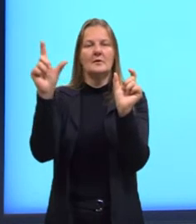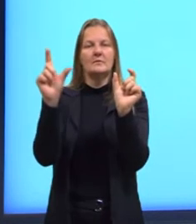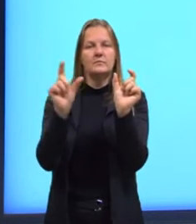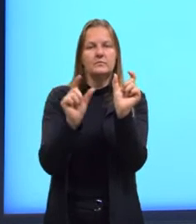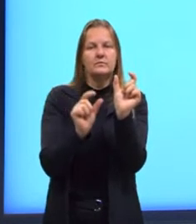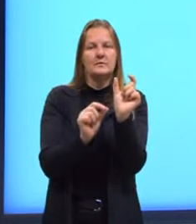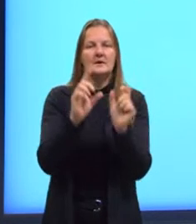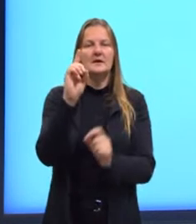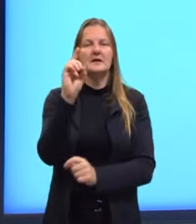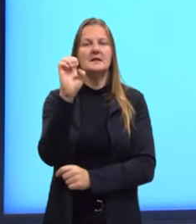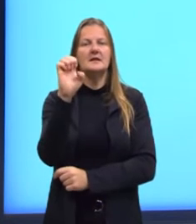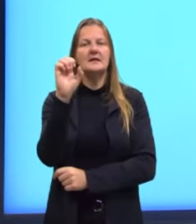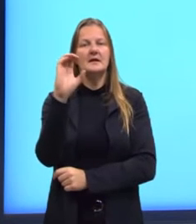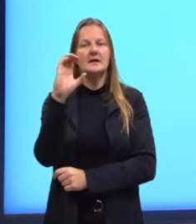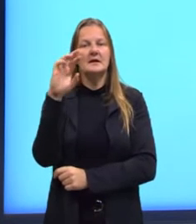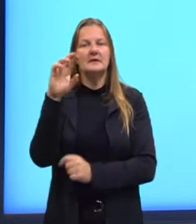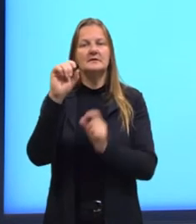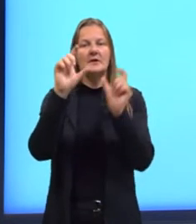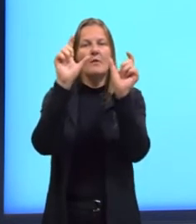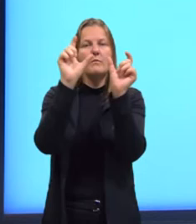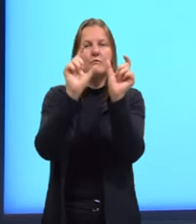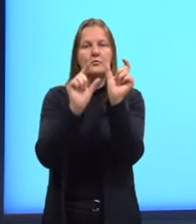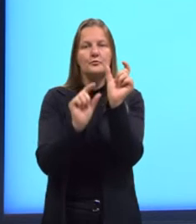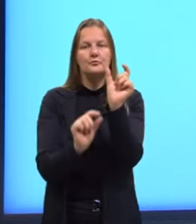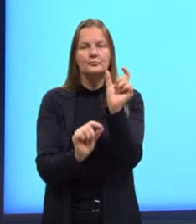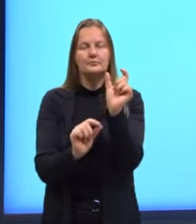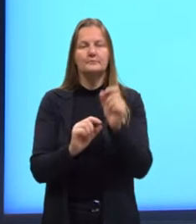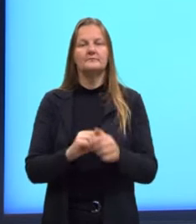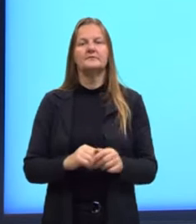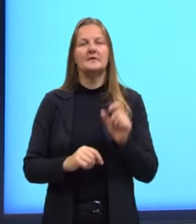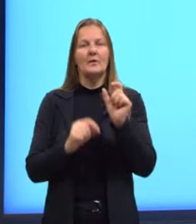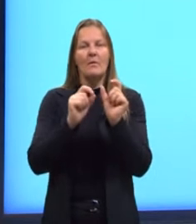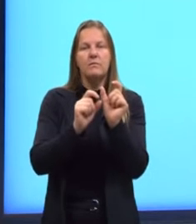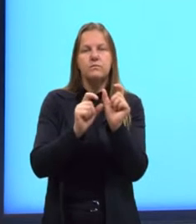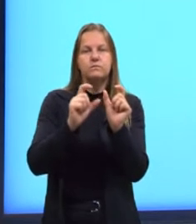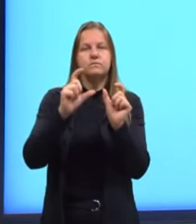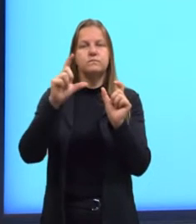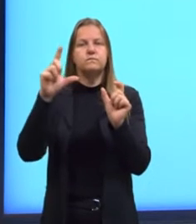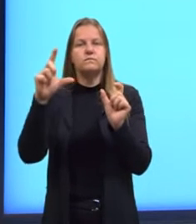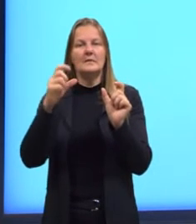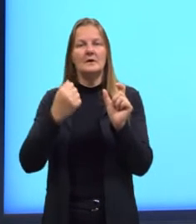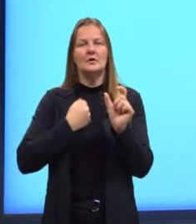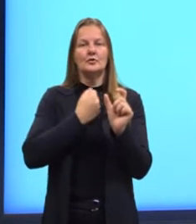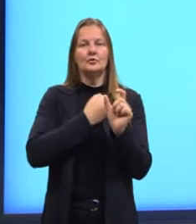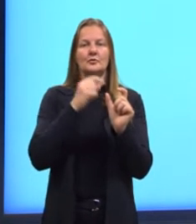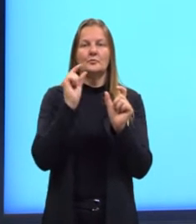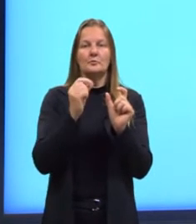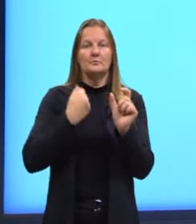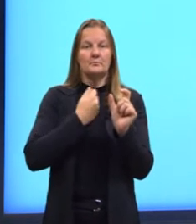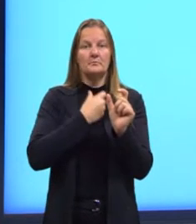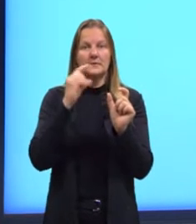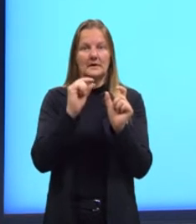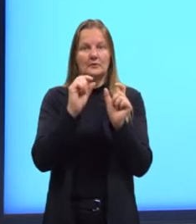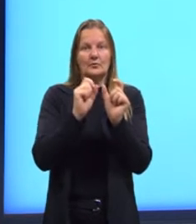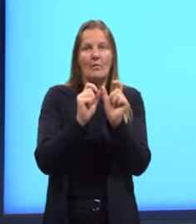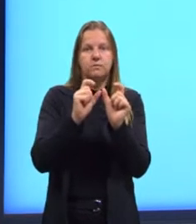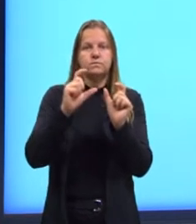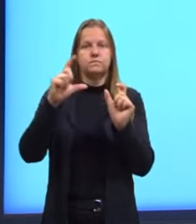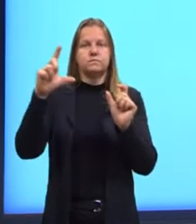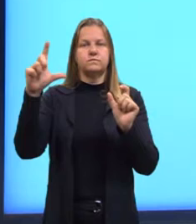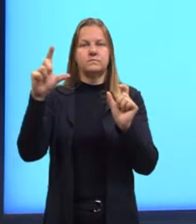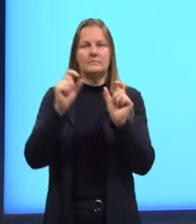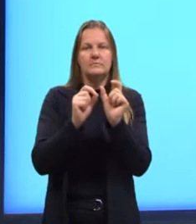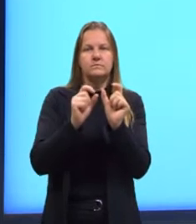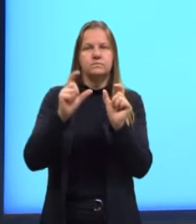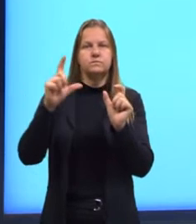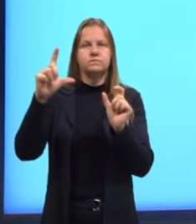como decrescente. Quando os termos ficam maiores, os valores estão aumentando. Essa sequência,